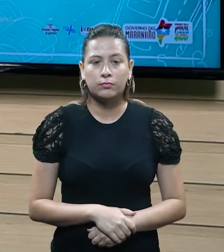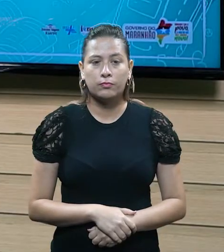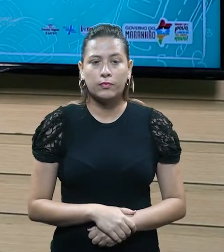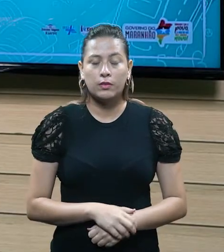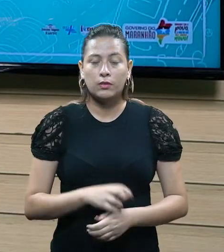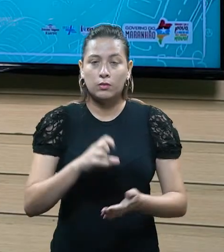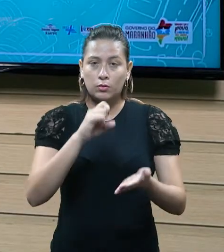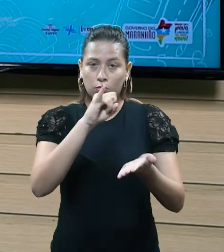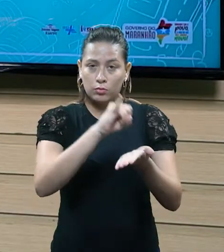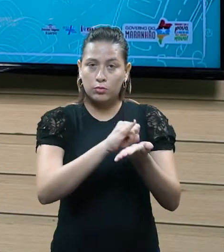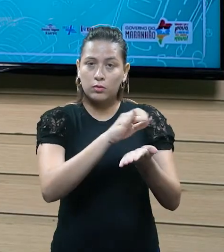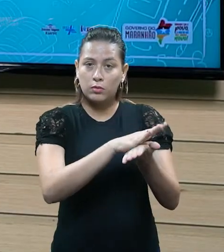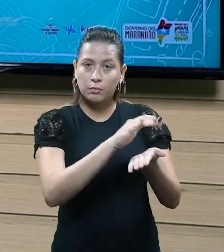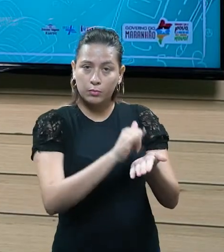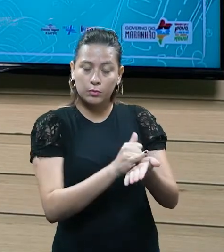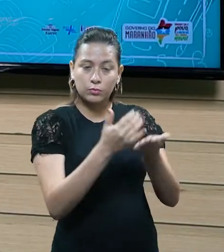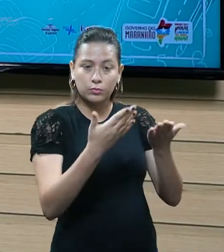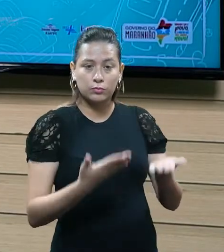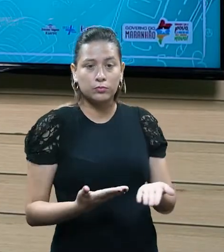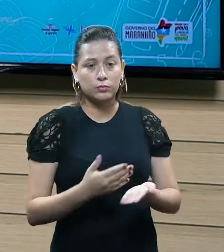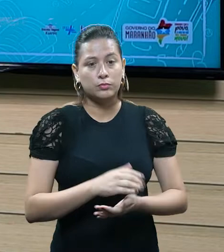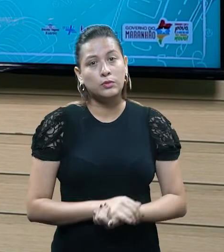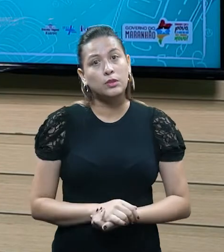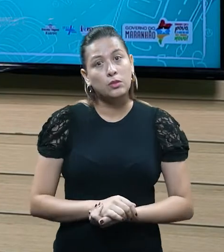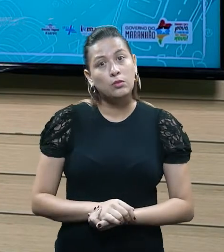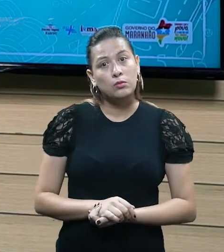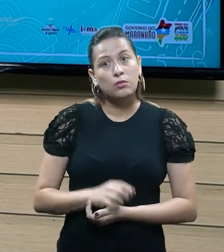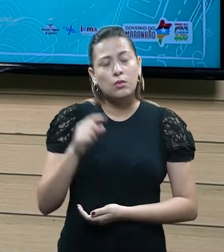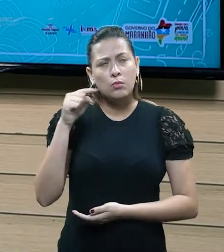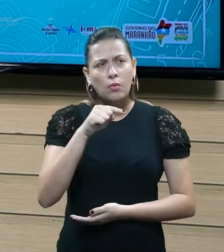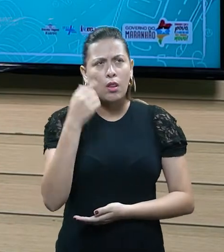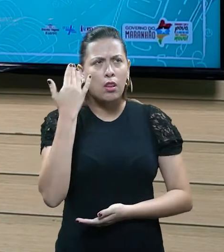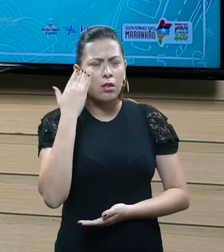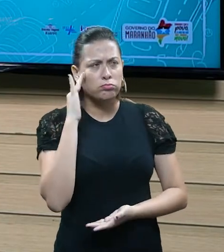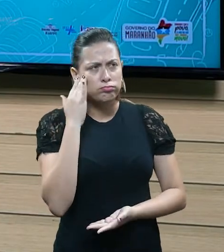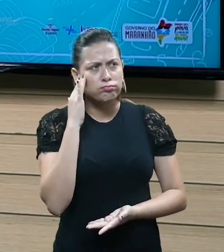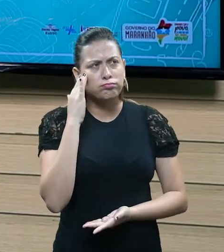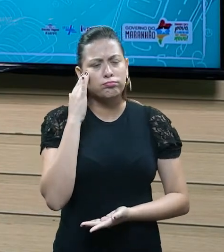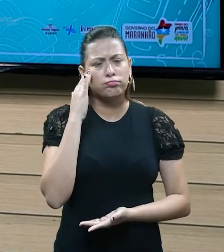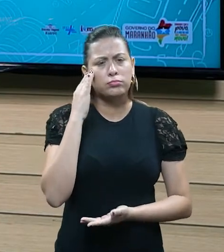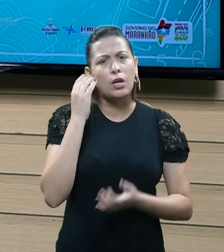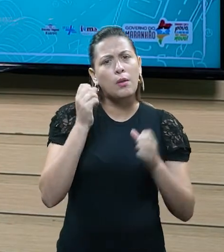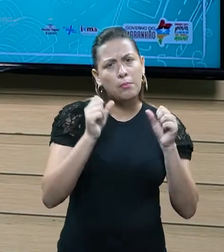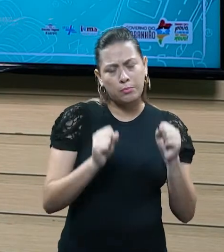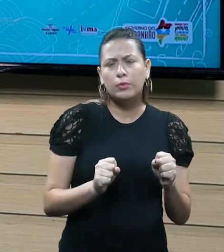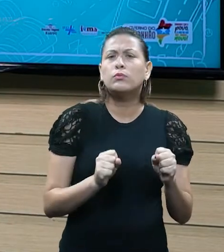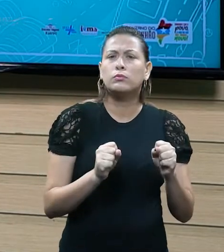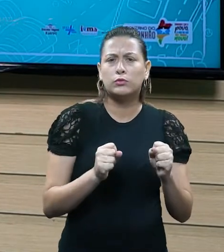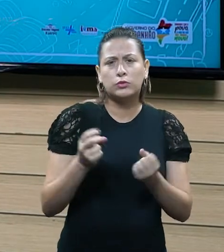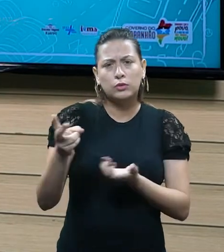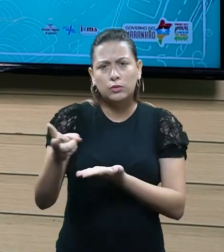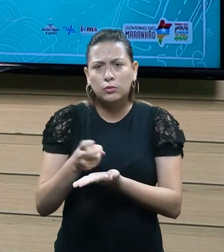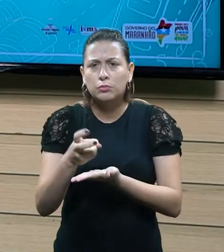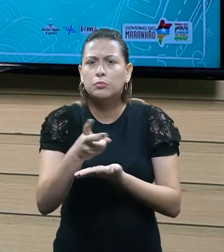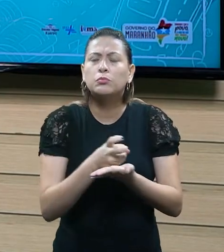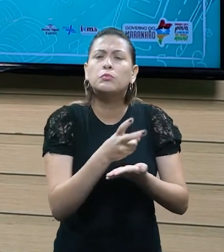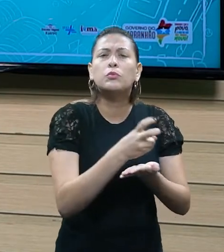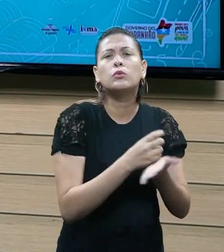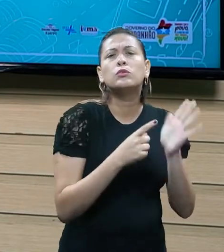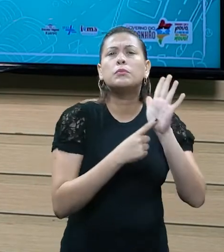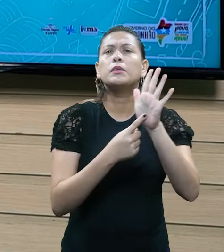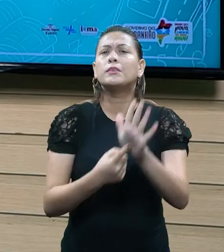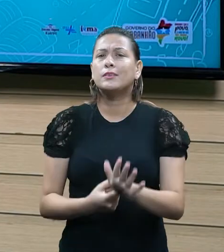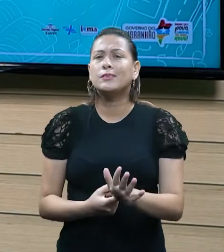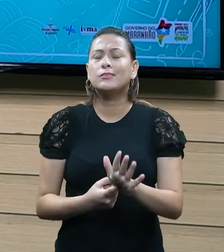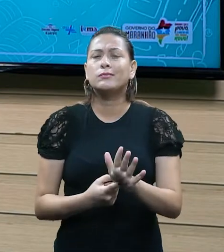Caso a união entenda necessário, somente quando ela entender necessário, ela pode instituir esse imposto, né, ela